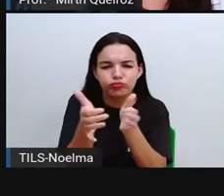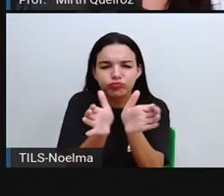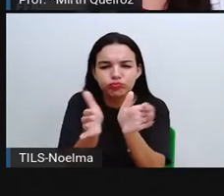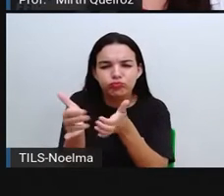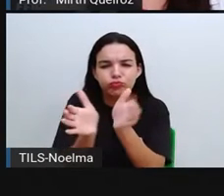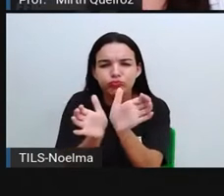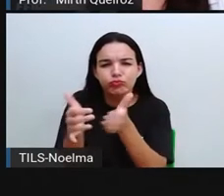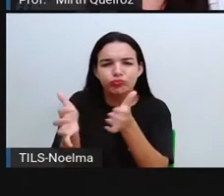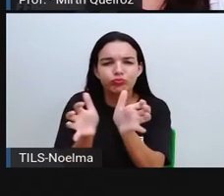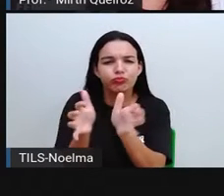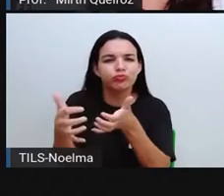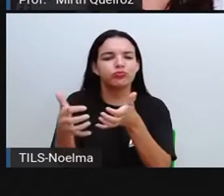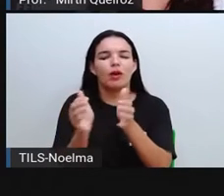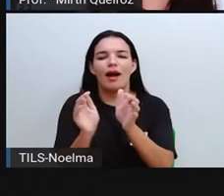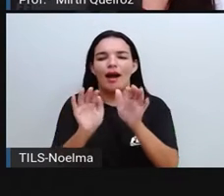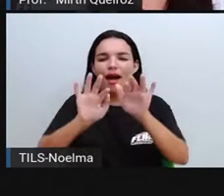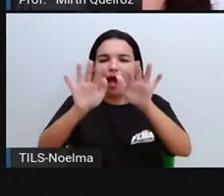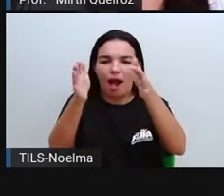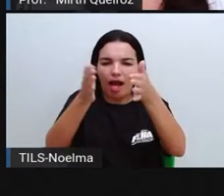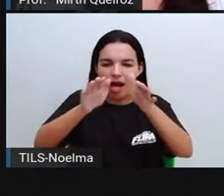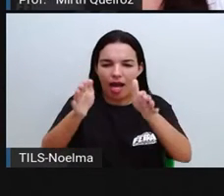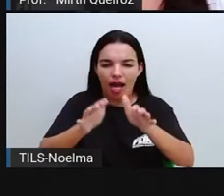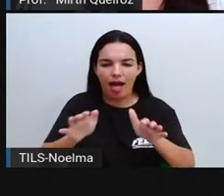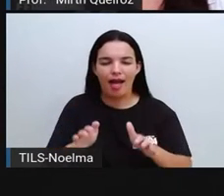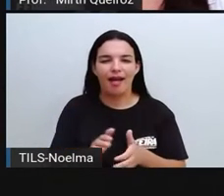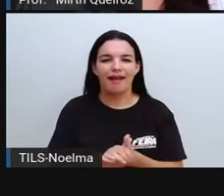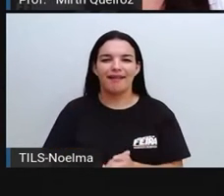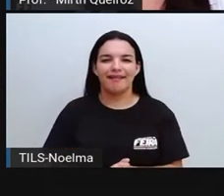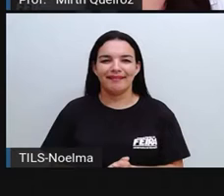com o barro, com a cerâmica. Vamos lá?